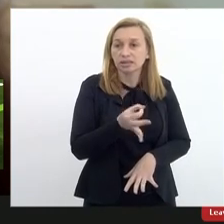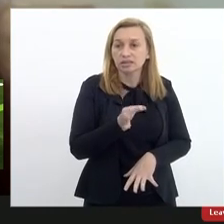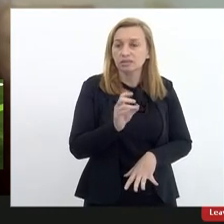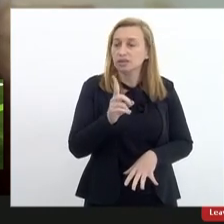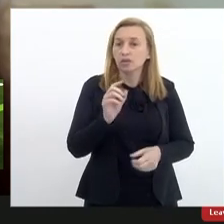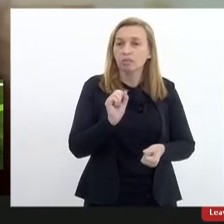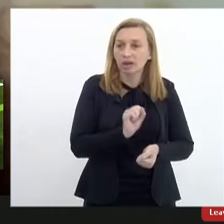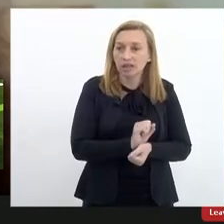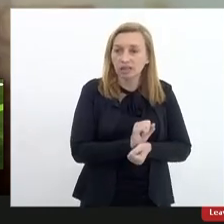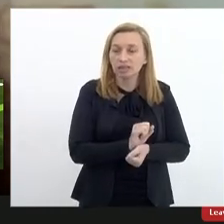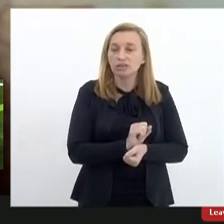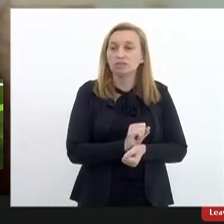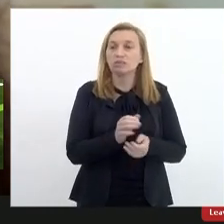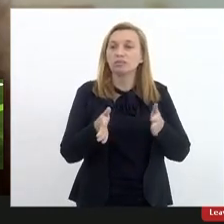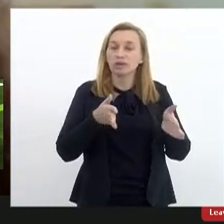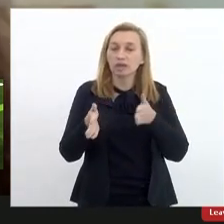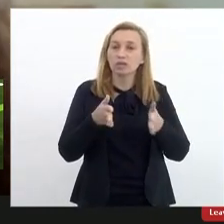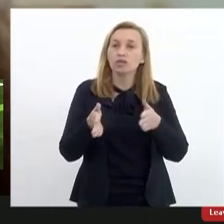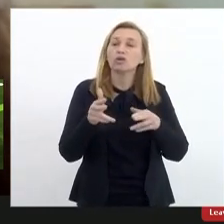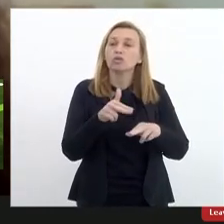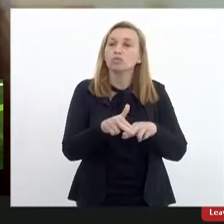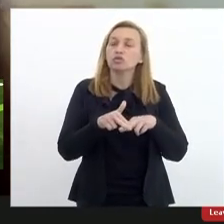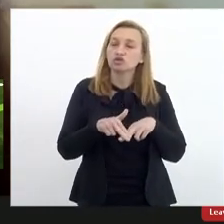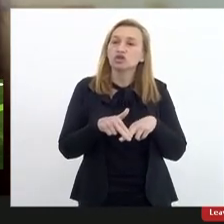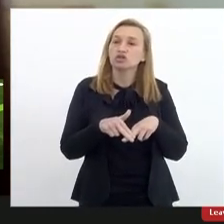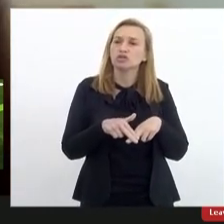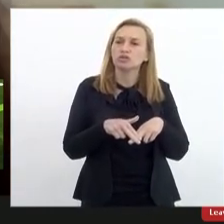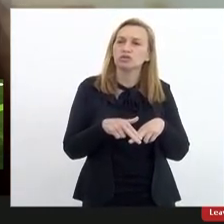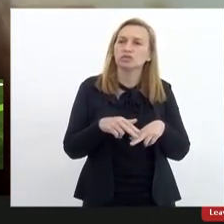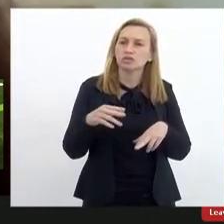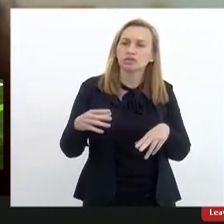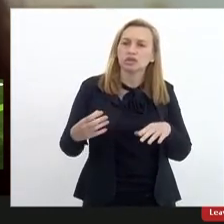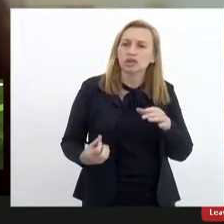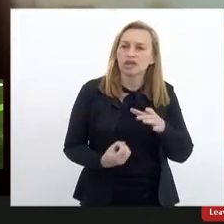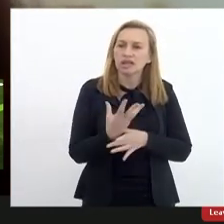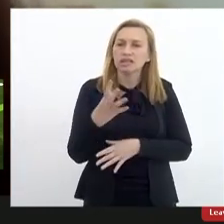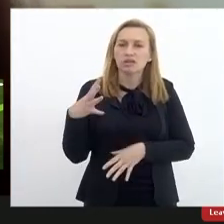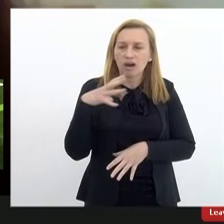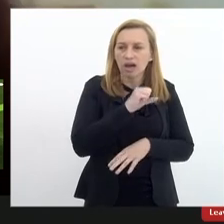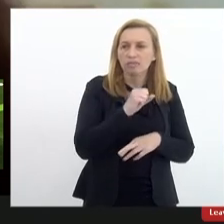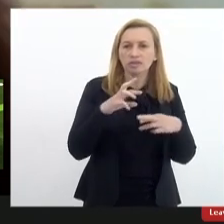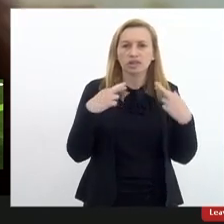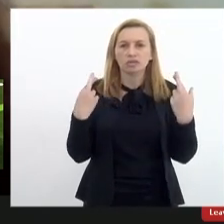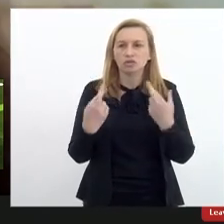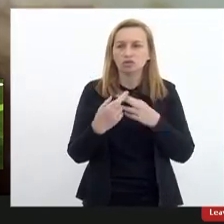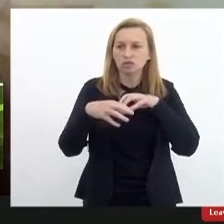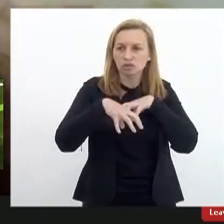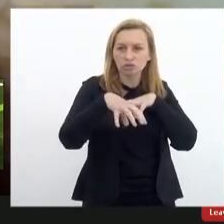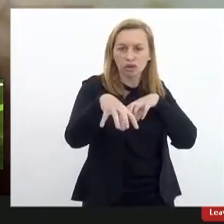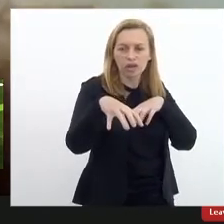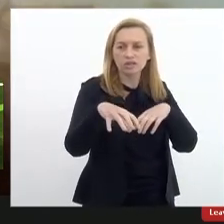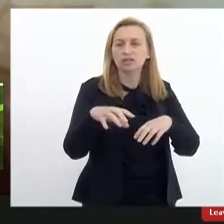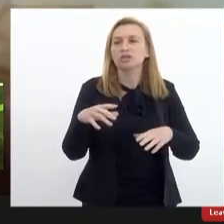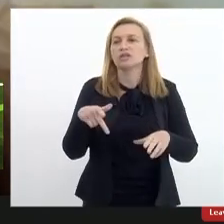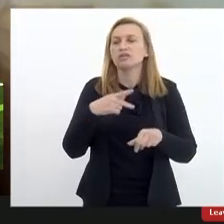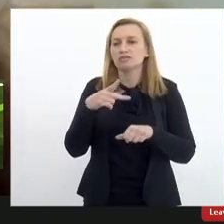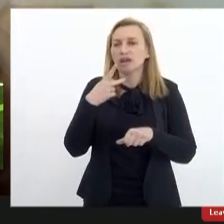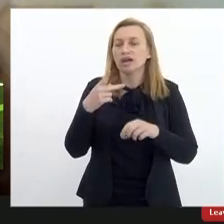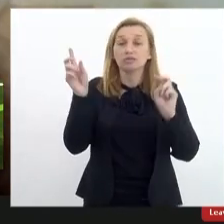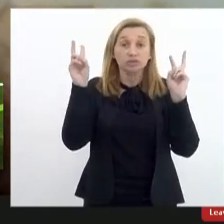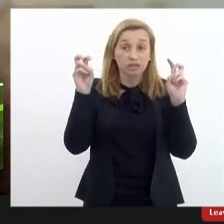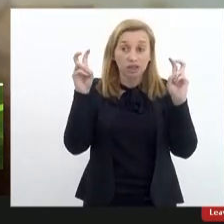paralisado naquele período por causa da logo implantação das reuniões virtuais então foram tratados temas